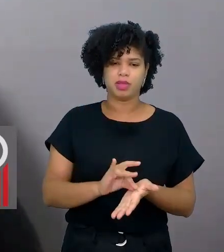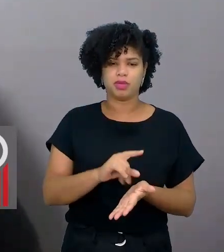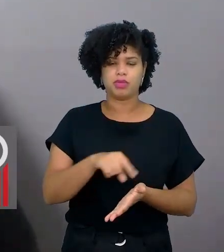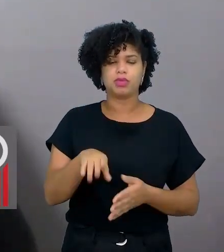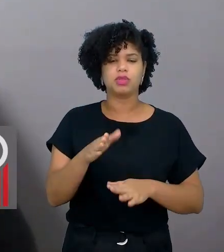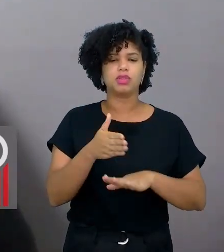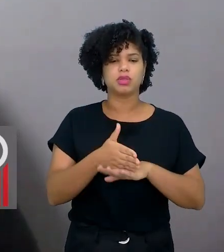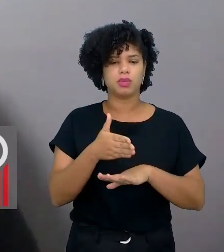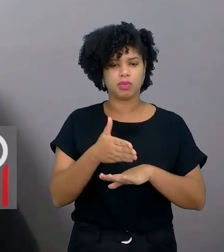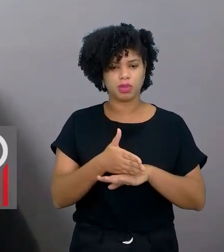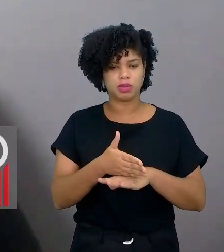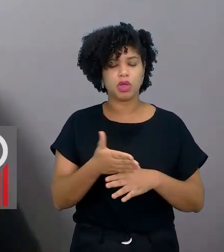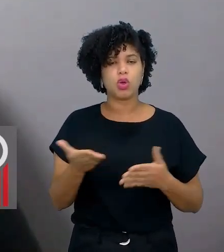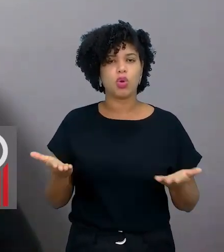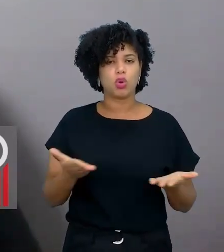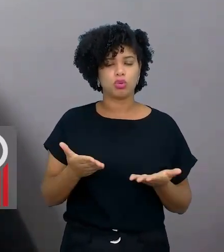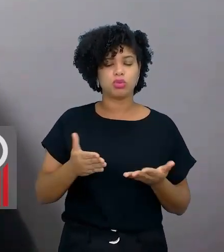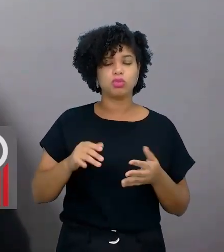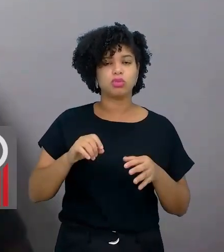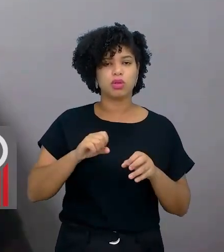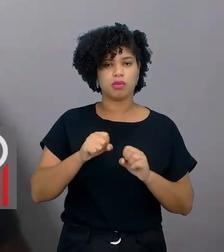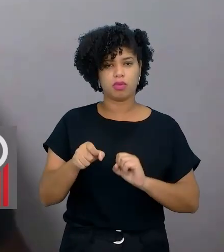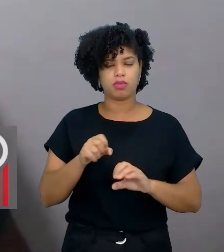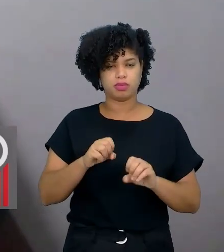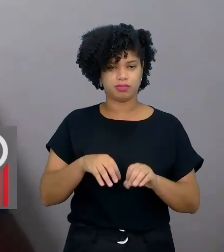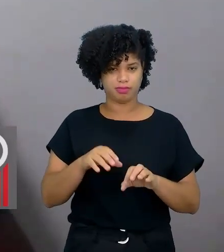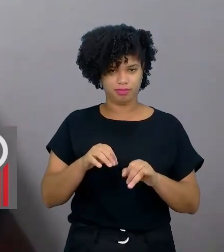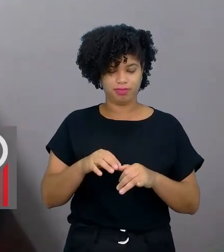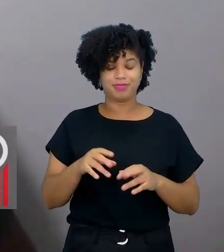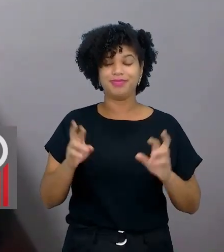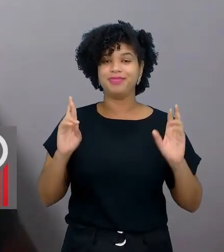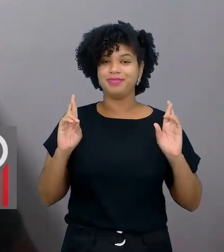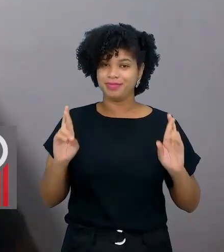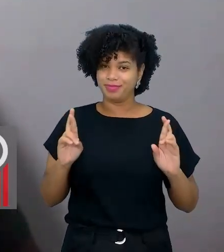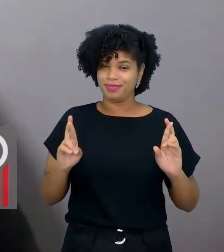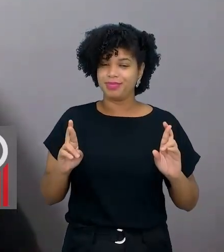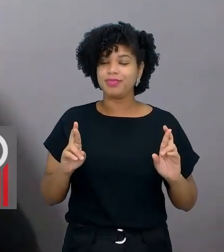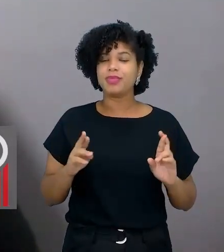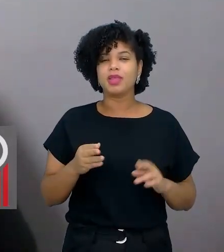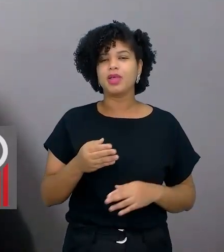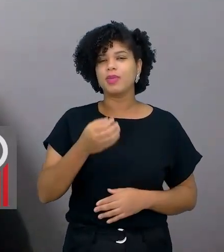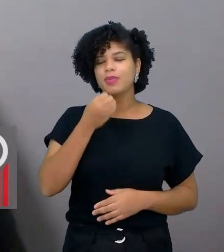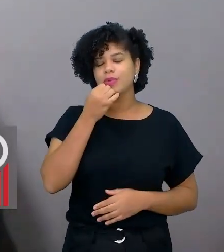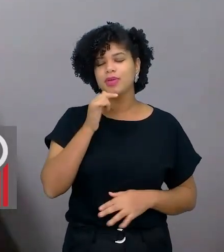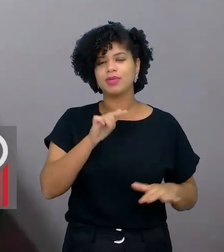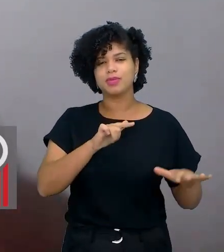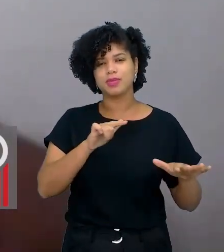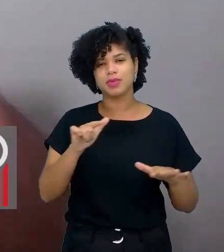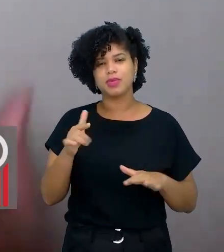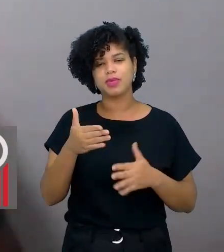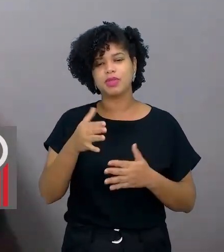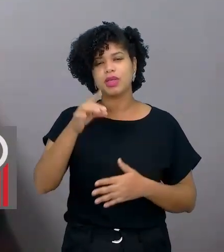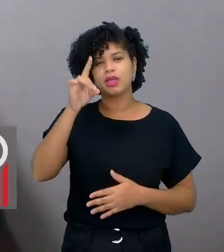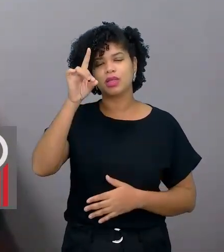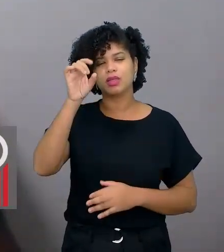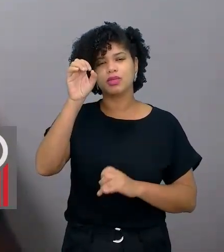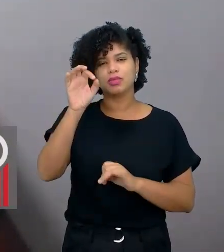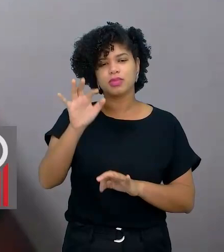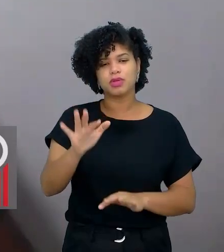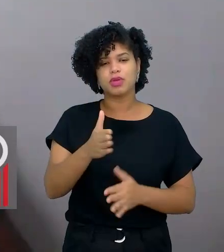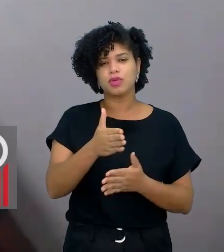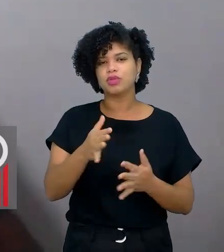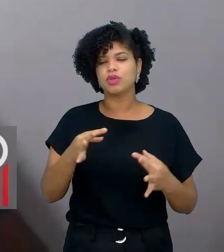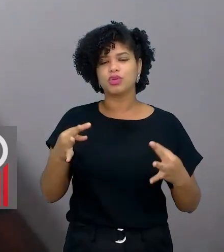participação da nossa formação de hoje, espero que vocês tenham uma excelente semana, que Deus abençoe a todos,